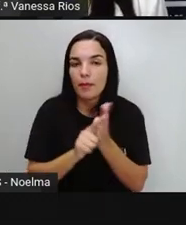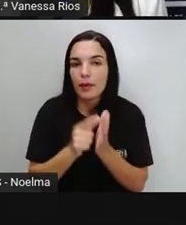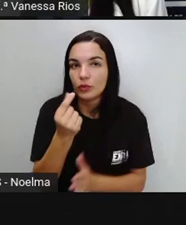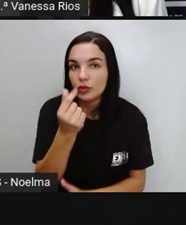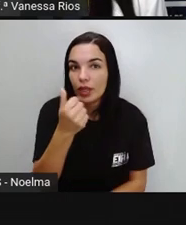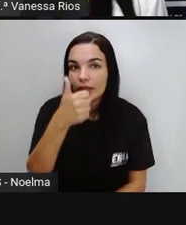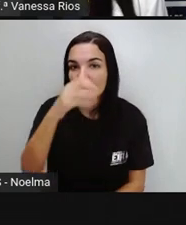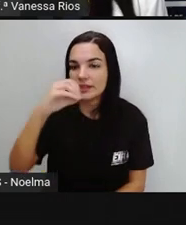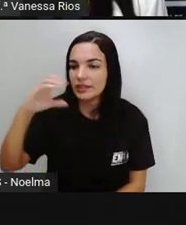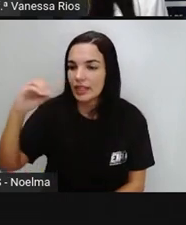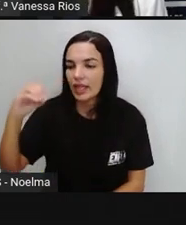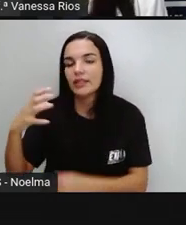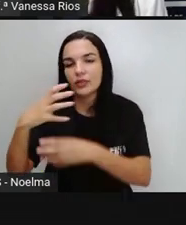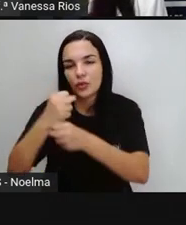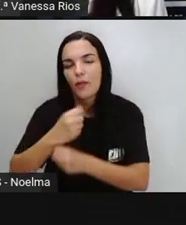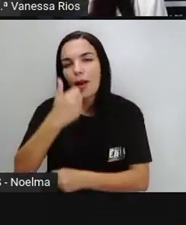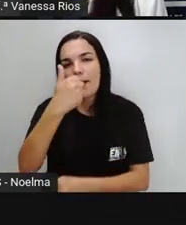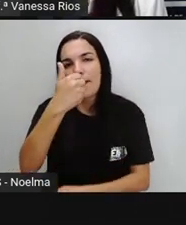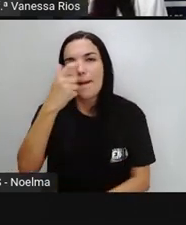Valor De 1000